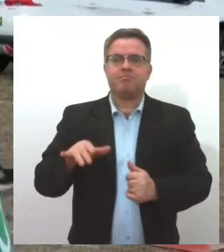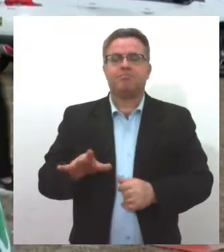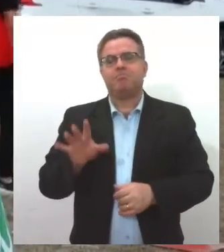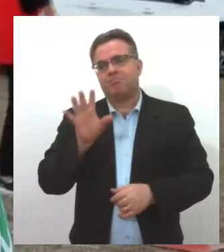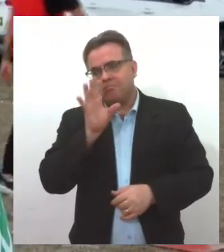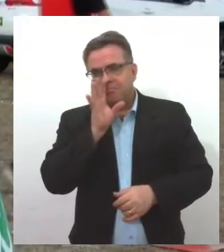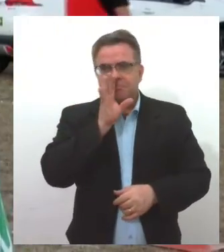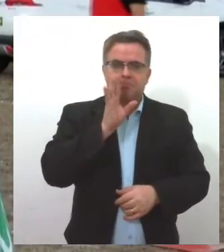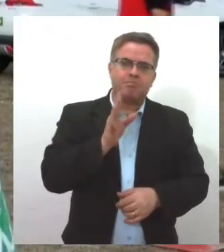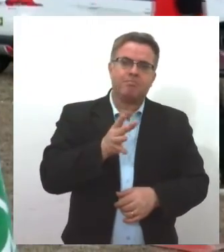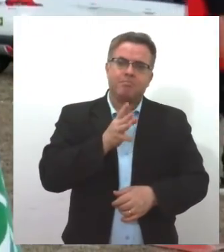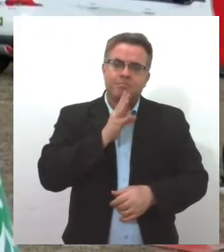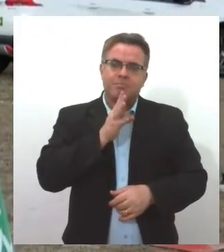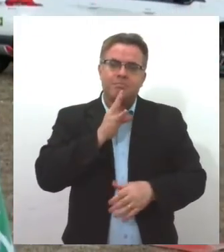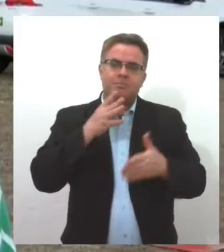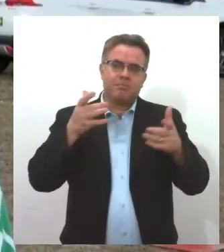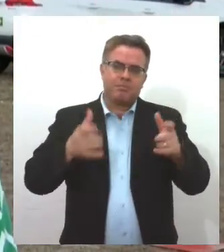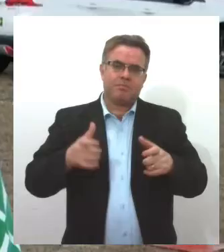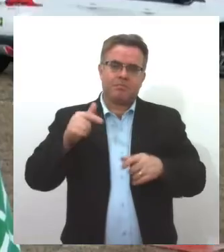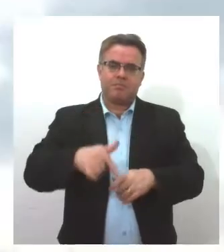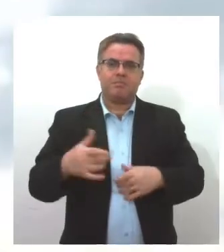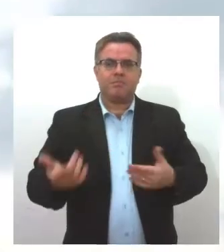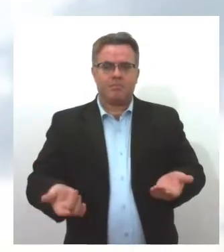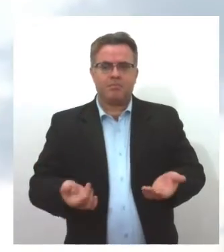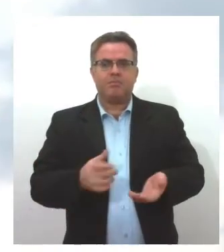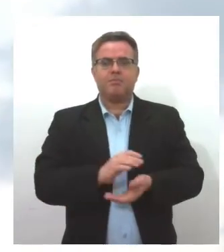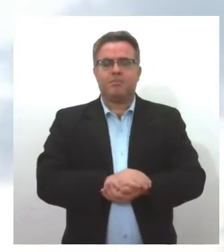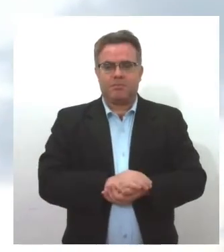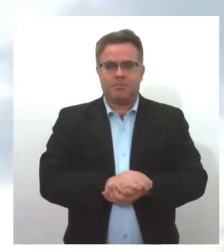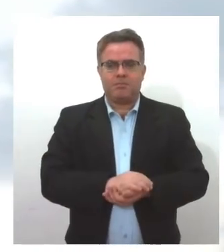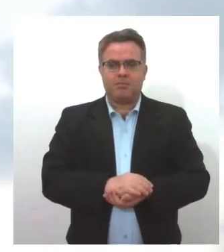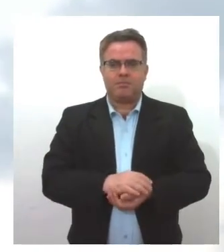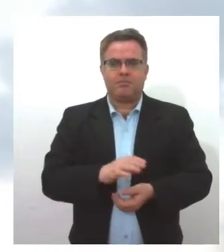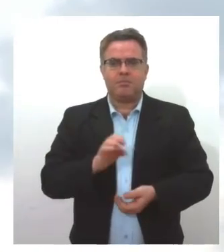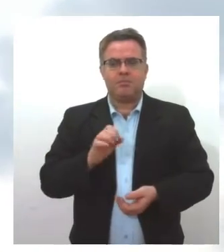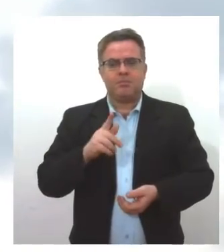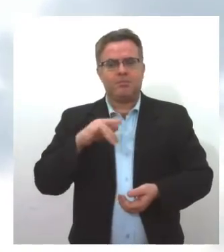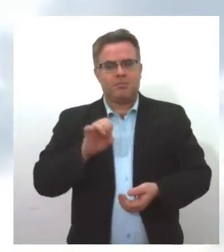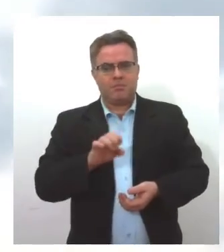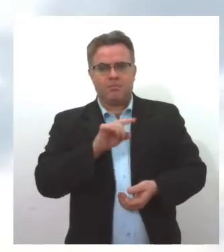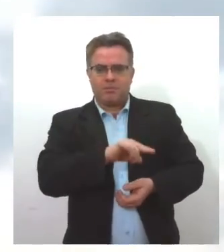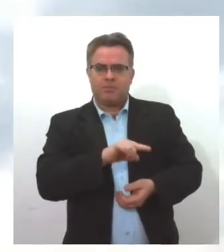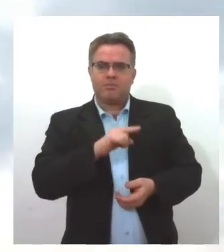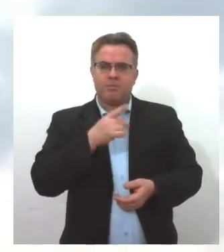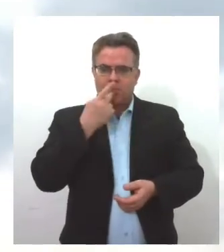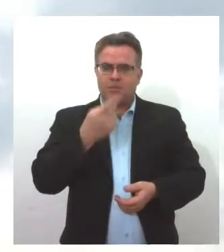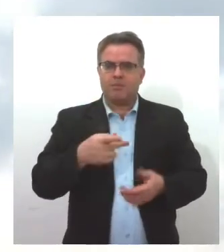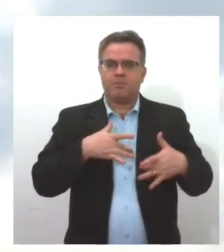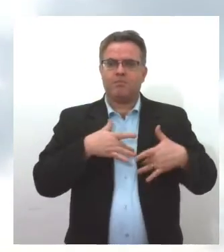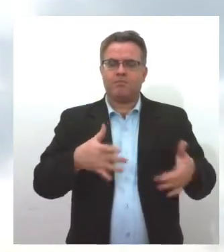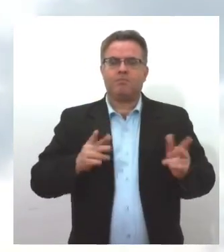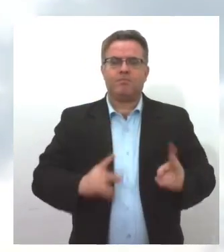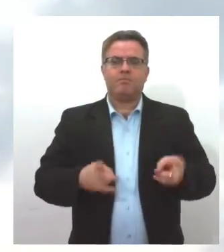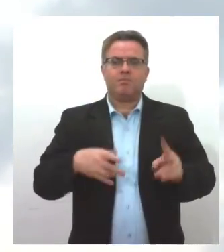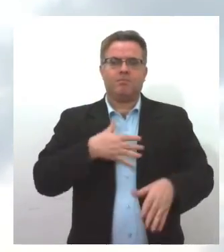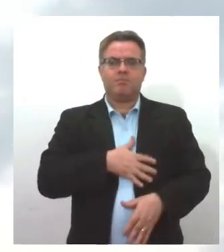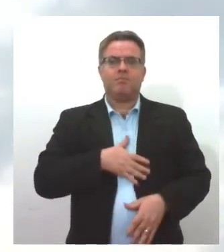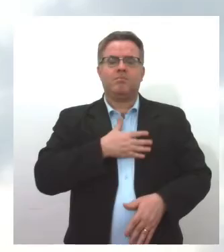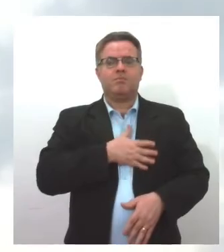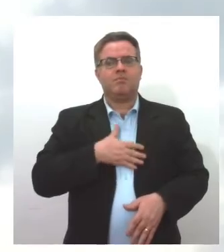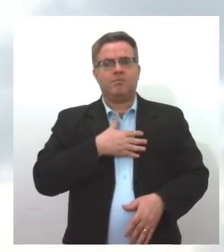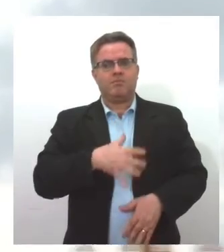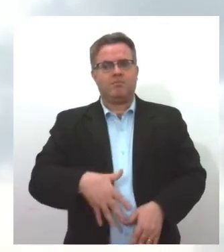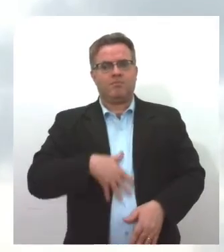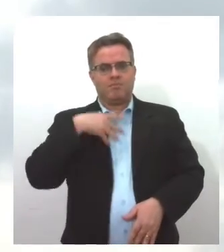parque pela primeira oportunidade que tem. Fato é que fazer o bem não é prazeroso apenas para